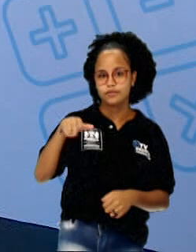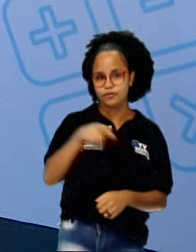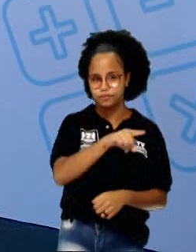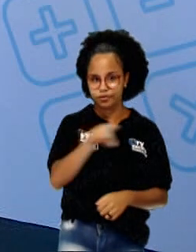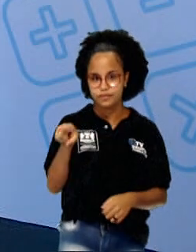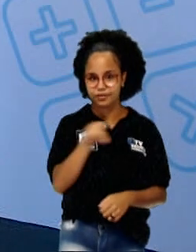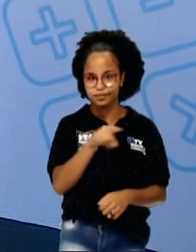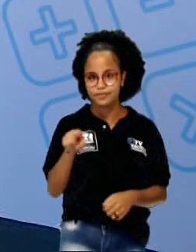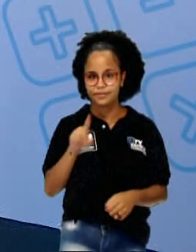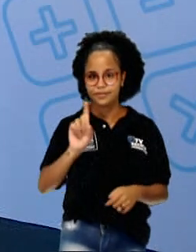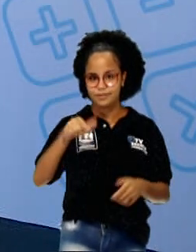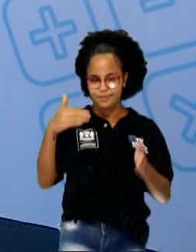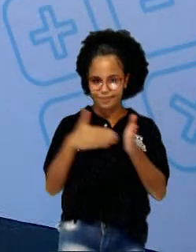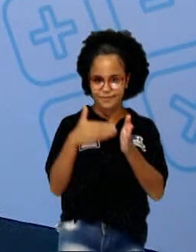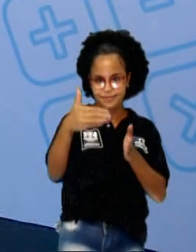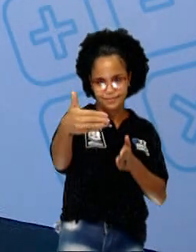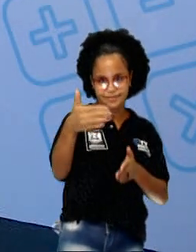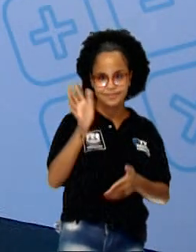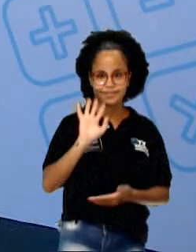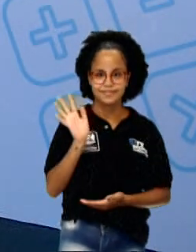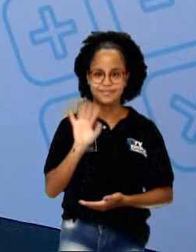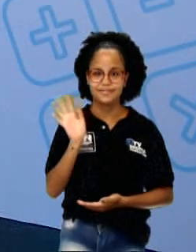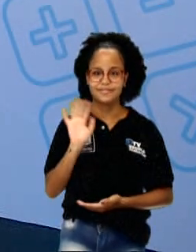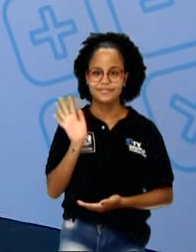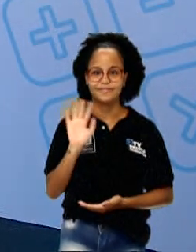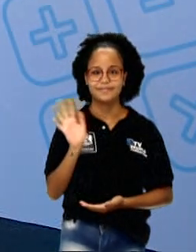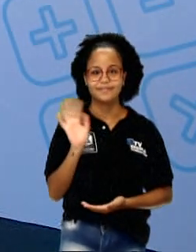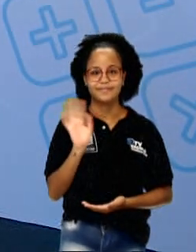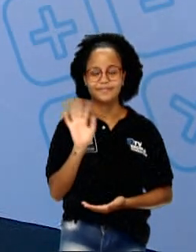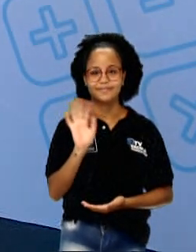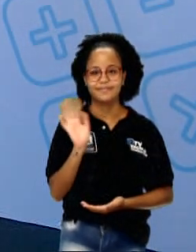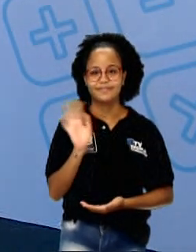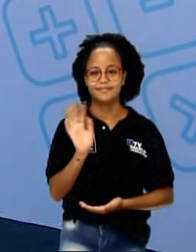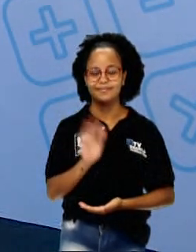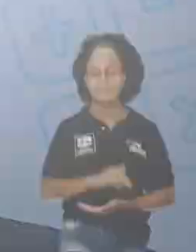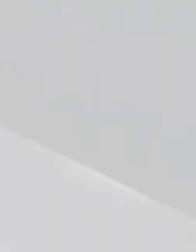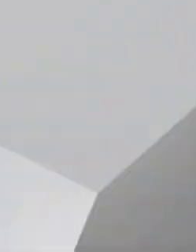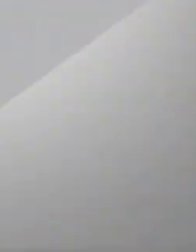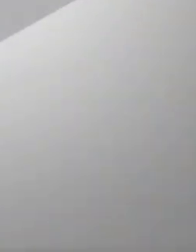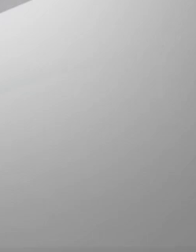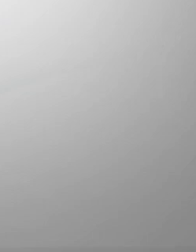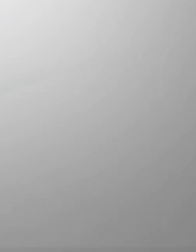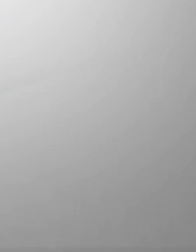próxima aula. Tchau, pessoal. Até a próxima aula de artes.